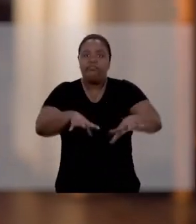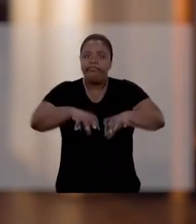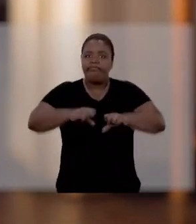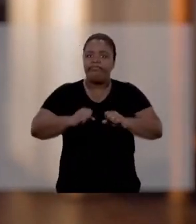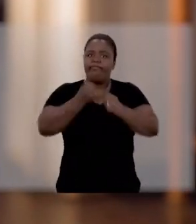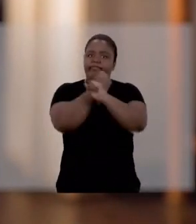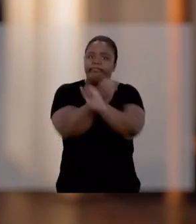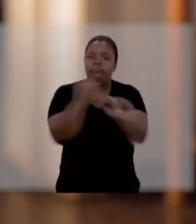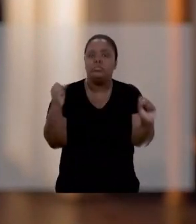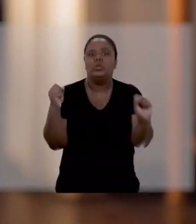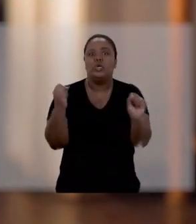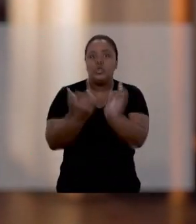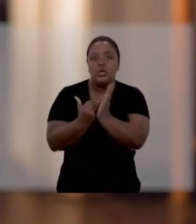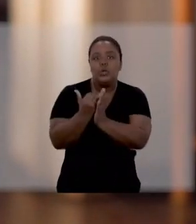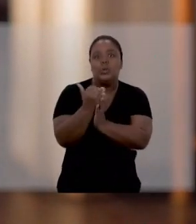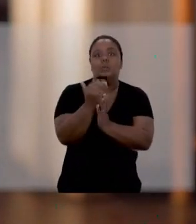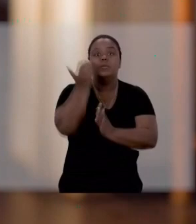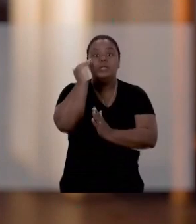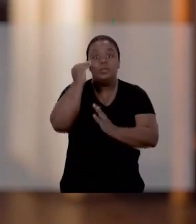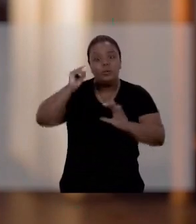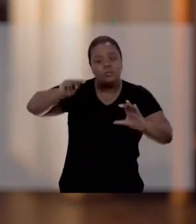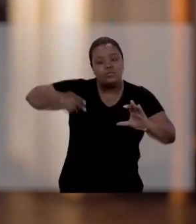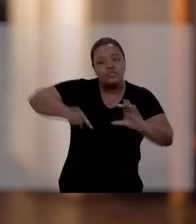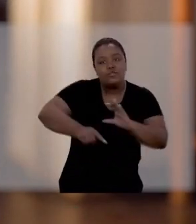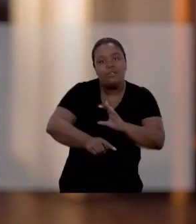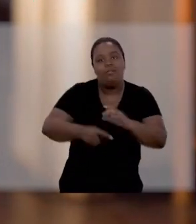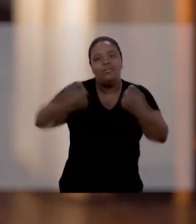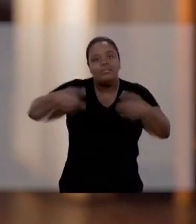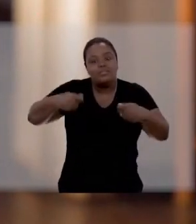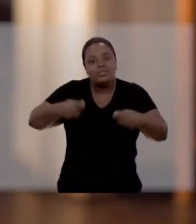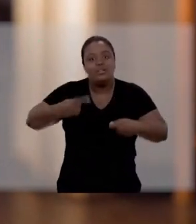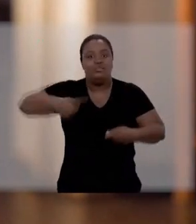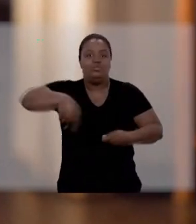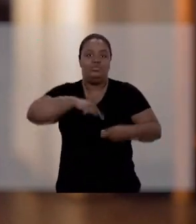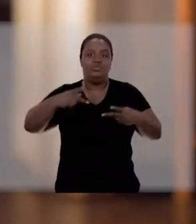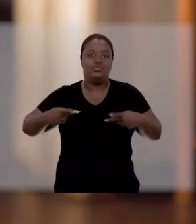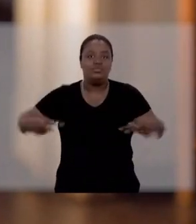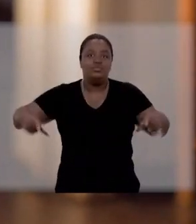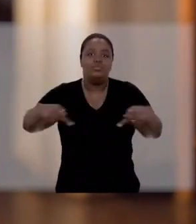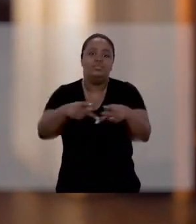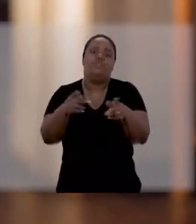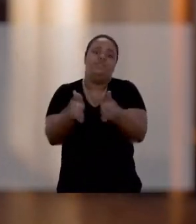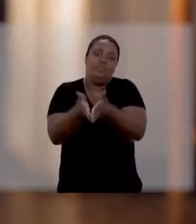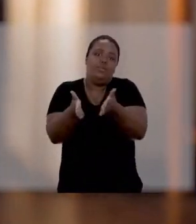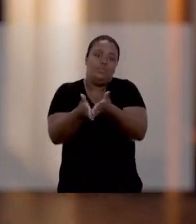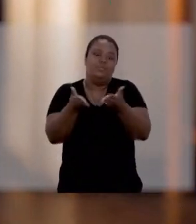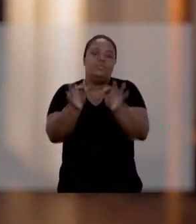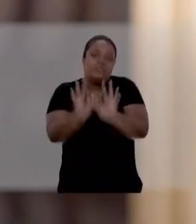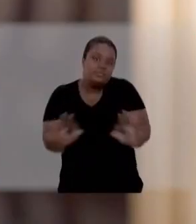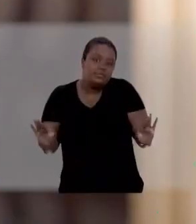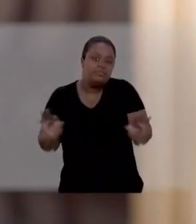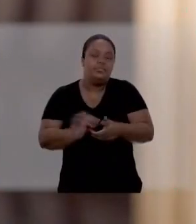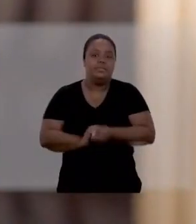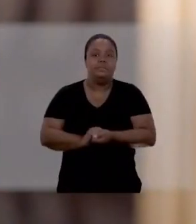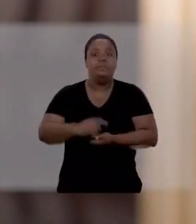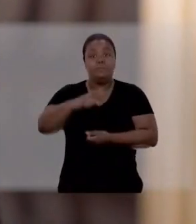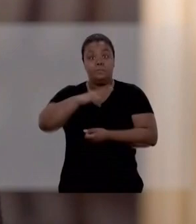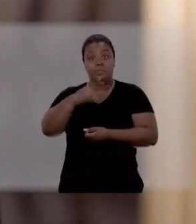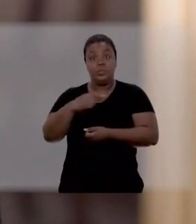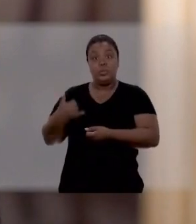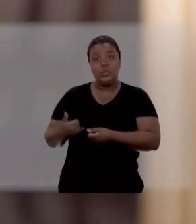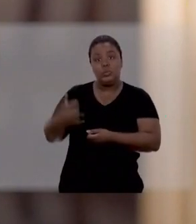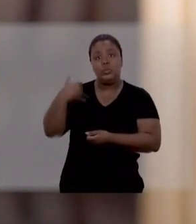adquiriu grandeza. Ela começou a compreender com profundidade a realidade da nossa gente mais simples, da nossa gente mais humilde. Eu tenho